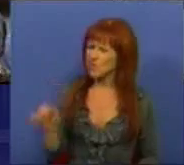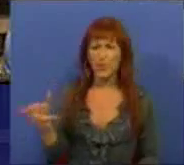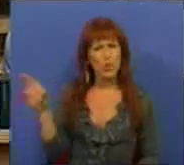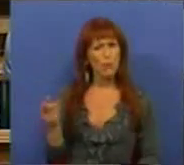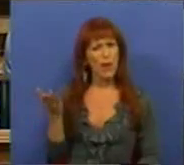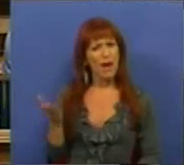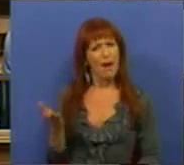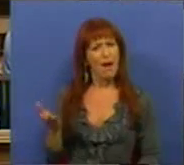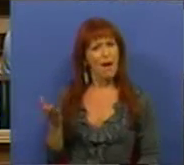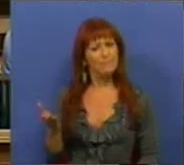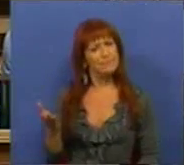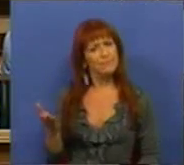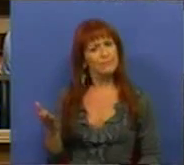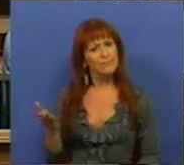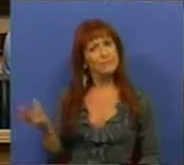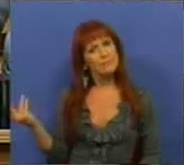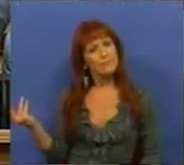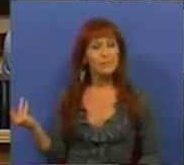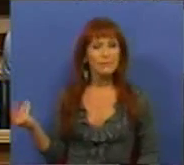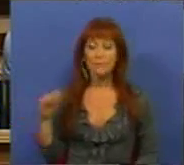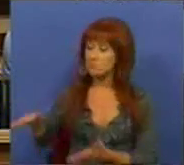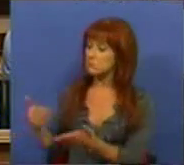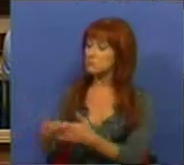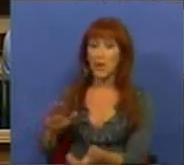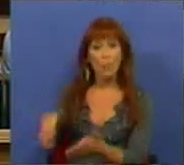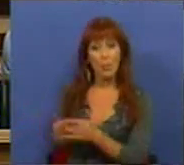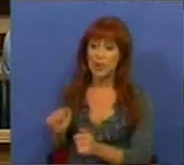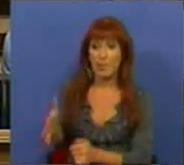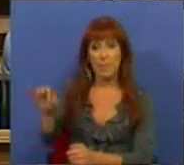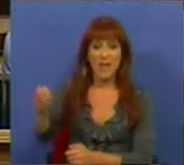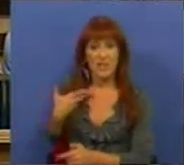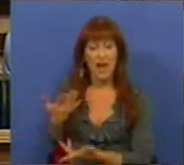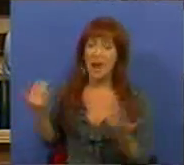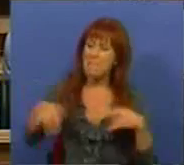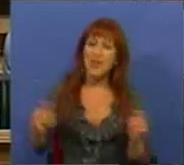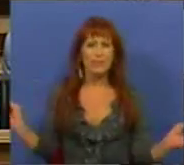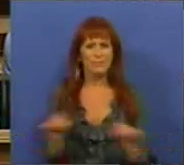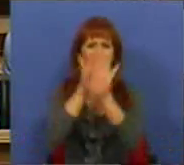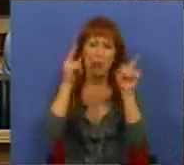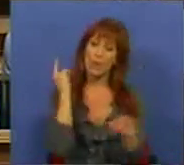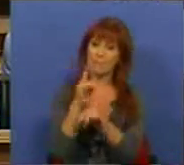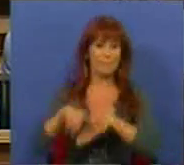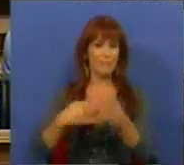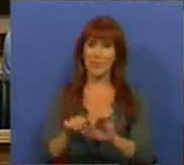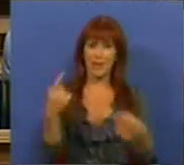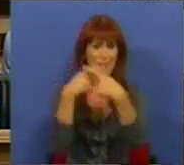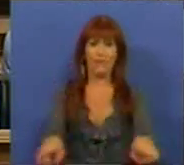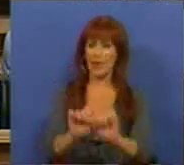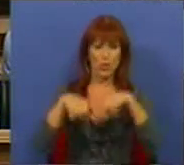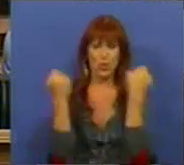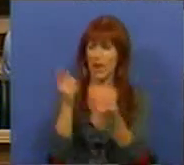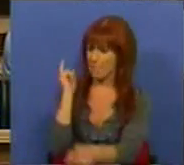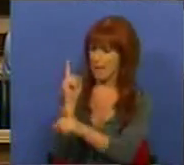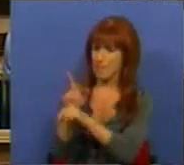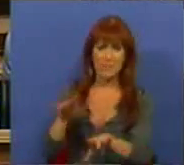novo que é aqui trazido com proposta do PSD, mas é, obviamente, para manter uma diferença social,